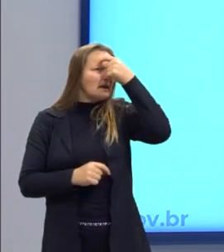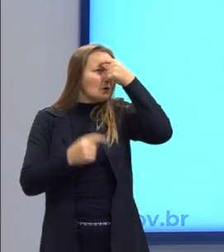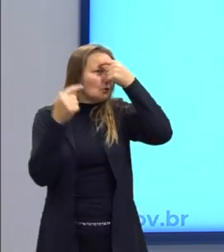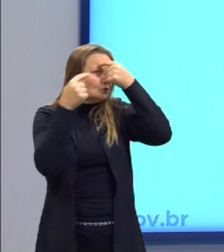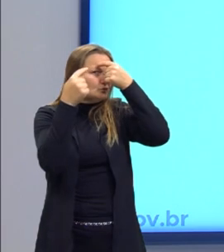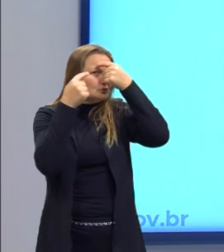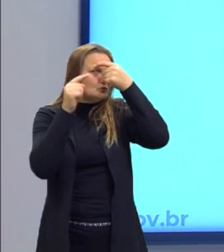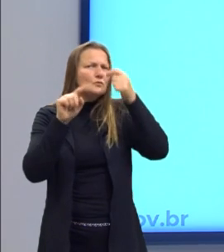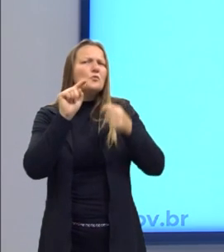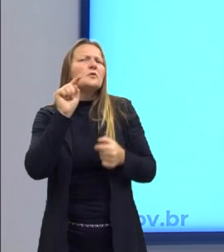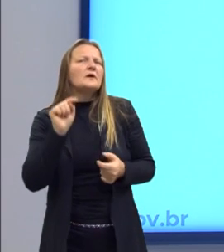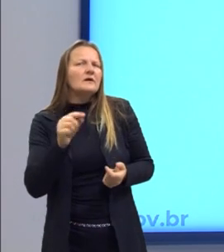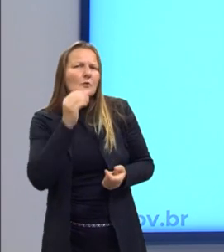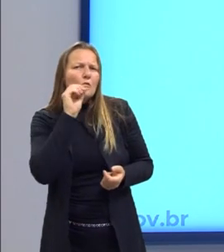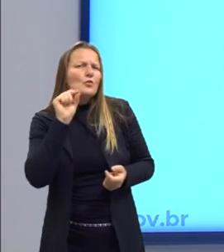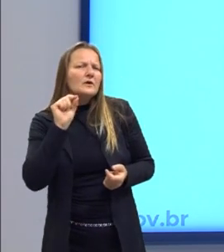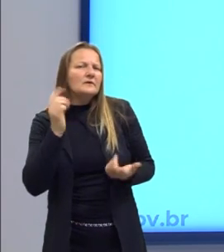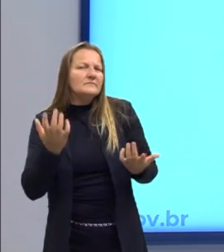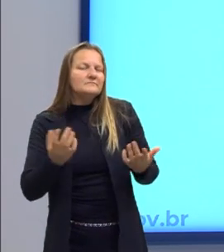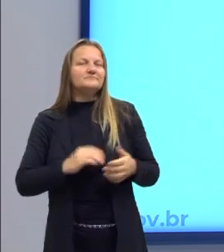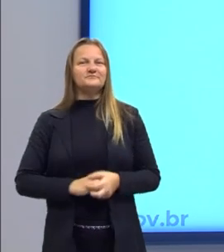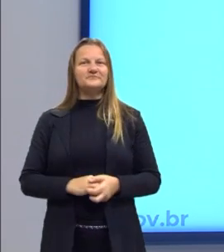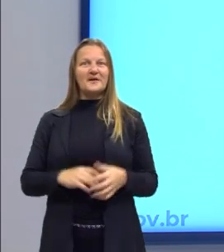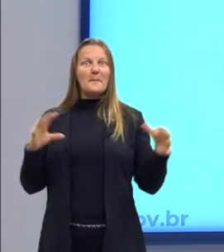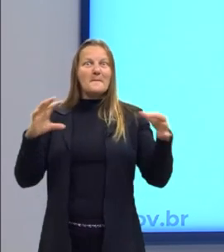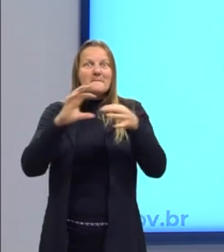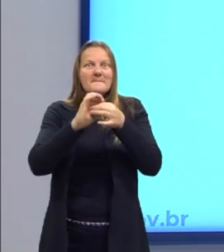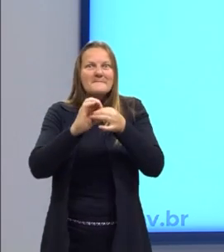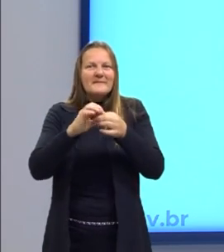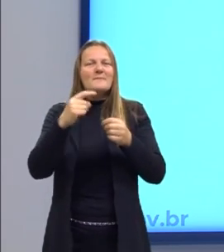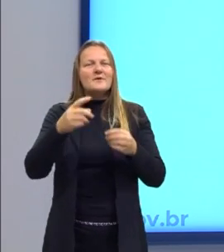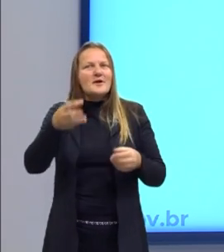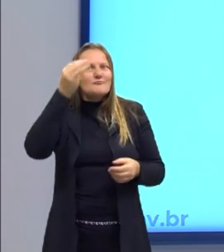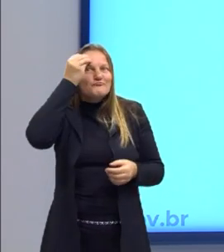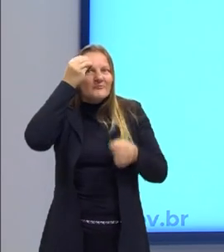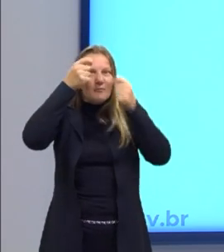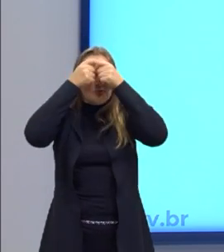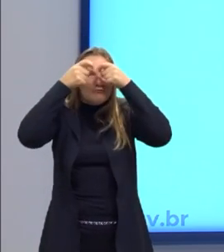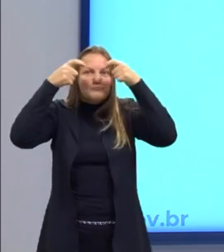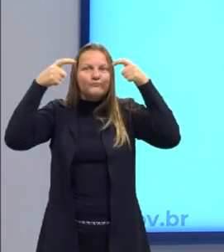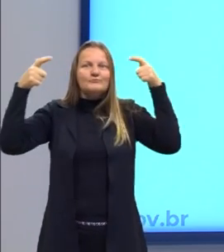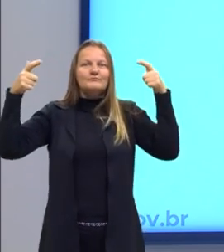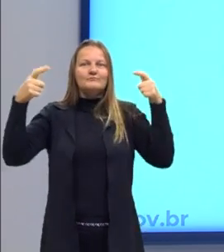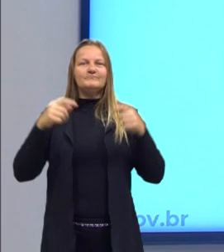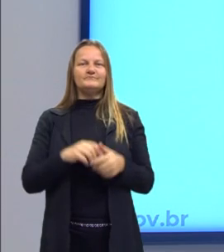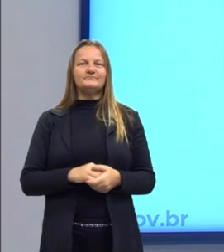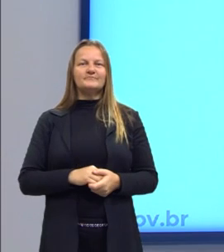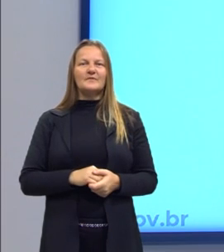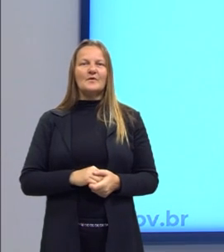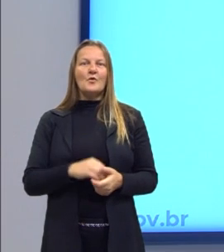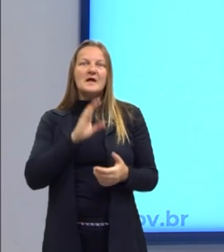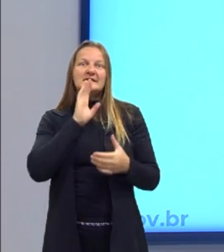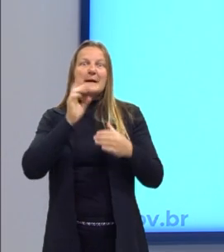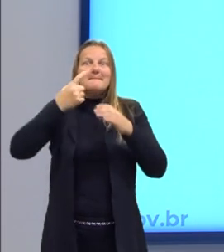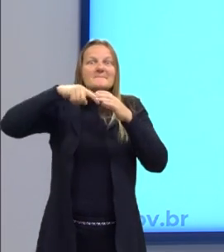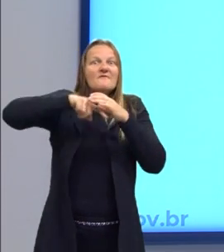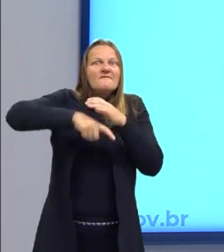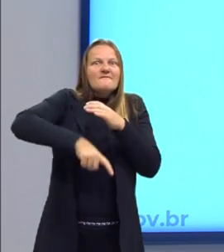pensar, já parou para... Isso é muito ligado ao conhecimento. Isso é um pensar metafísico. Ir além do senso comum.